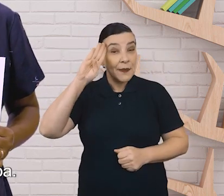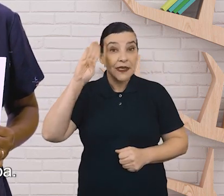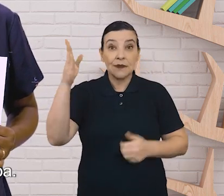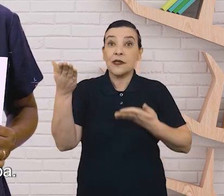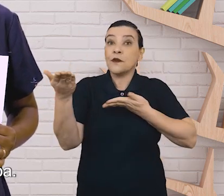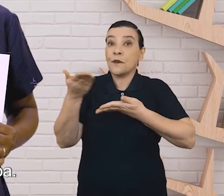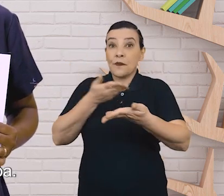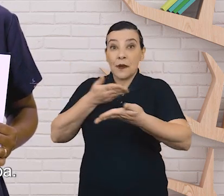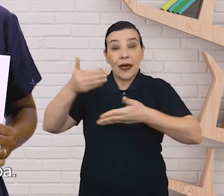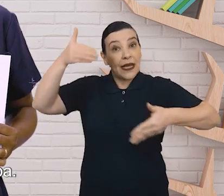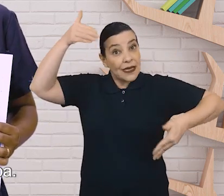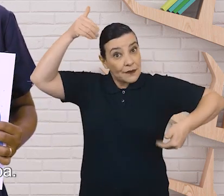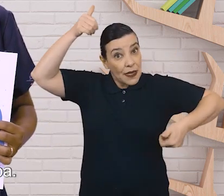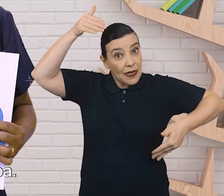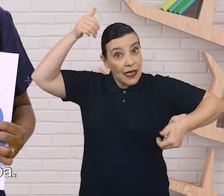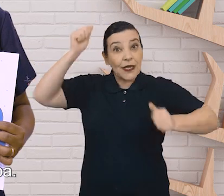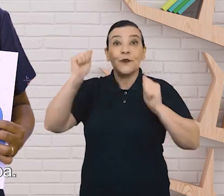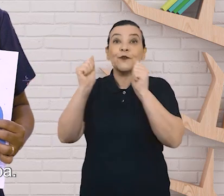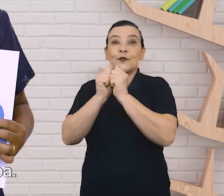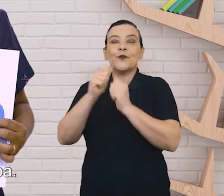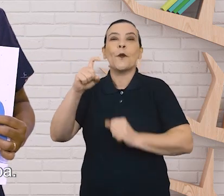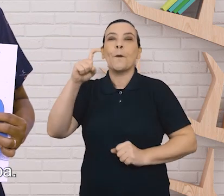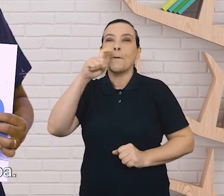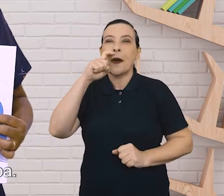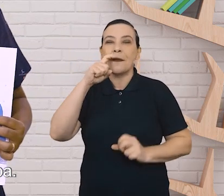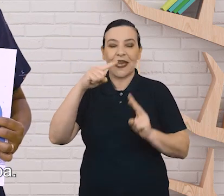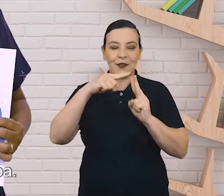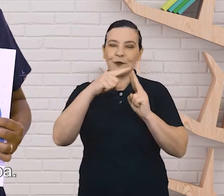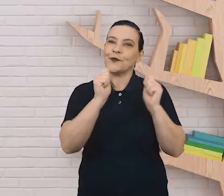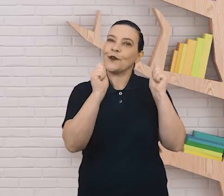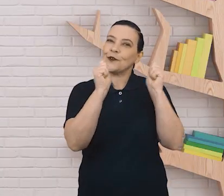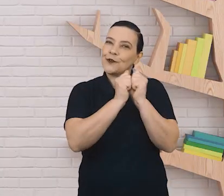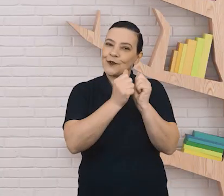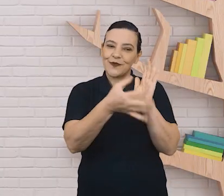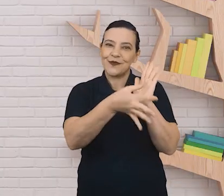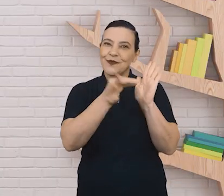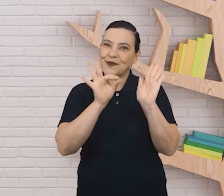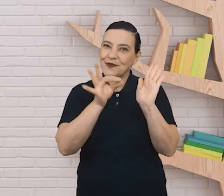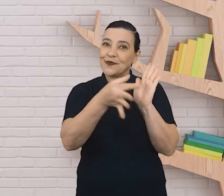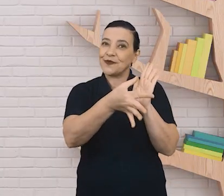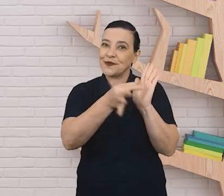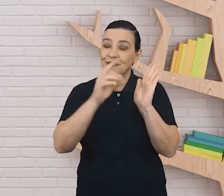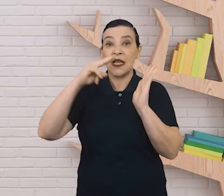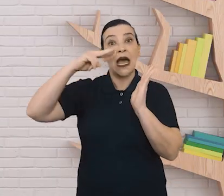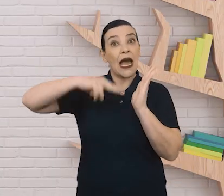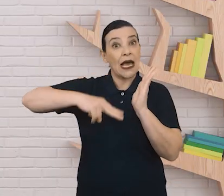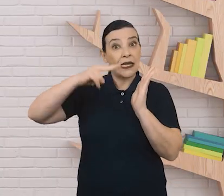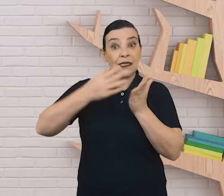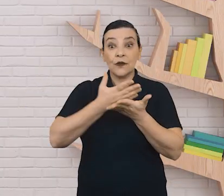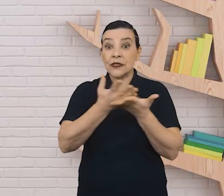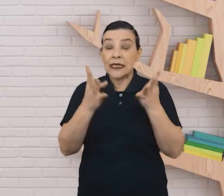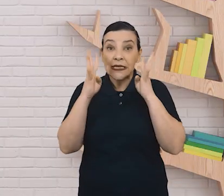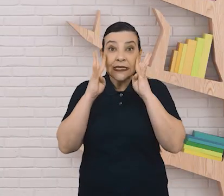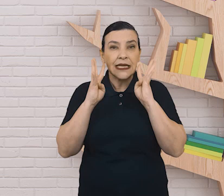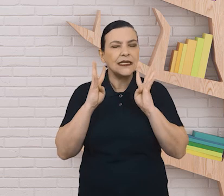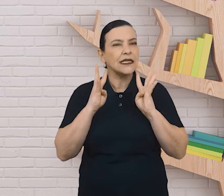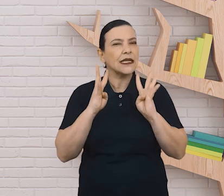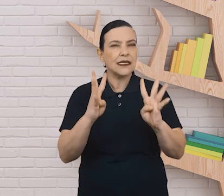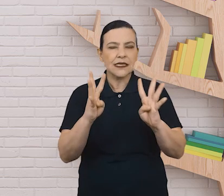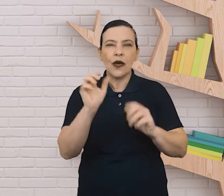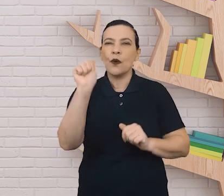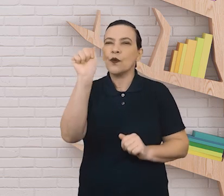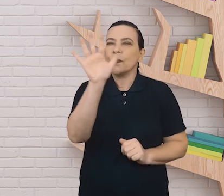entre macaquinho e seu pai, que aparecem juntos desde a capa. Durante a leitura, chame a atenção da turma para as